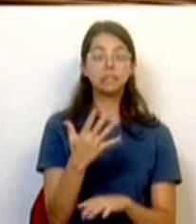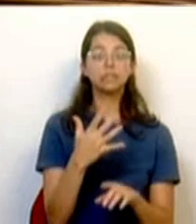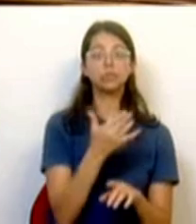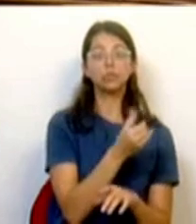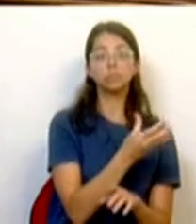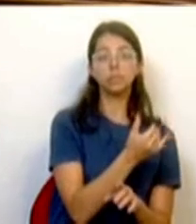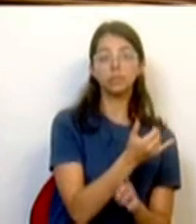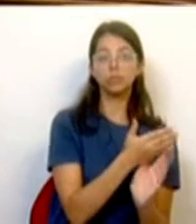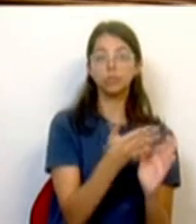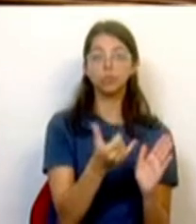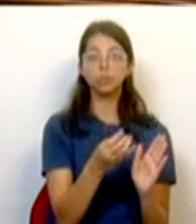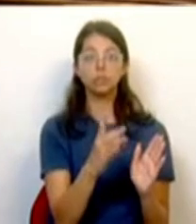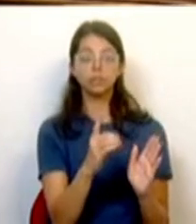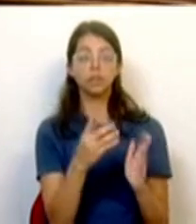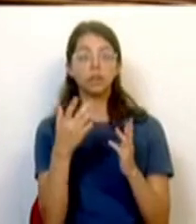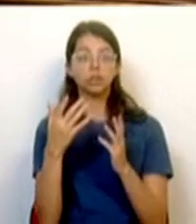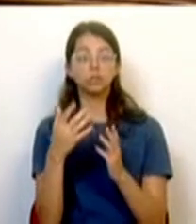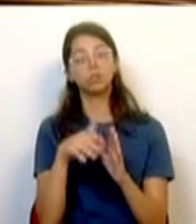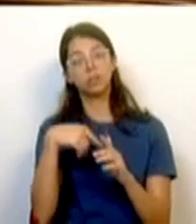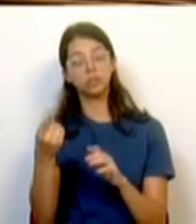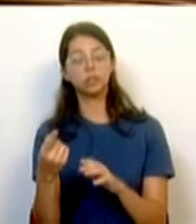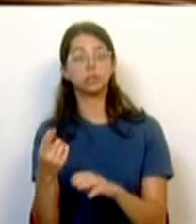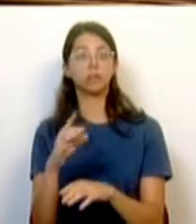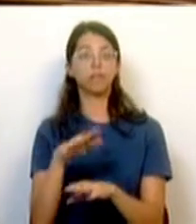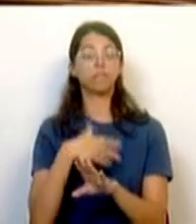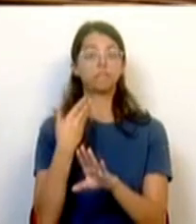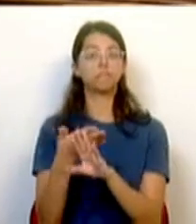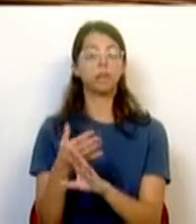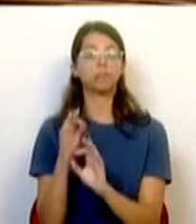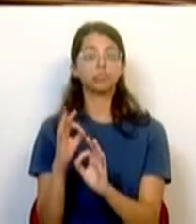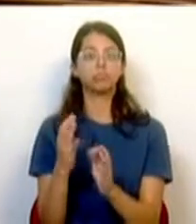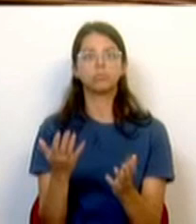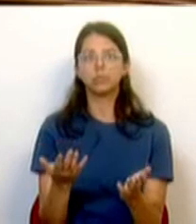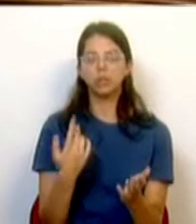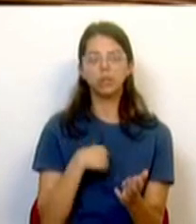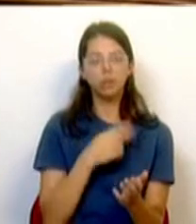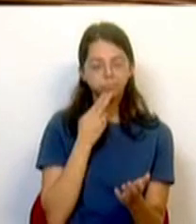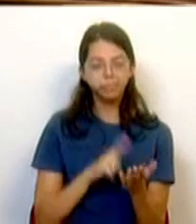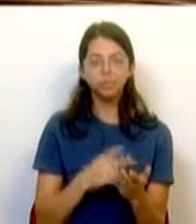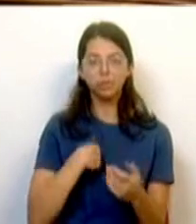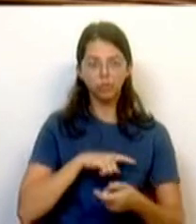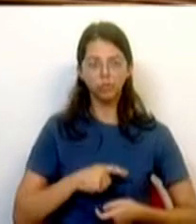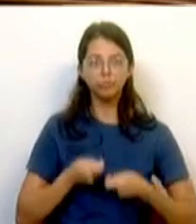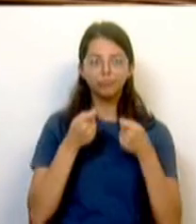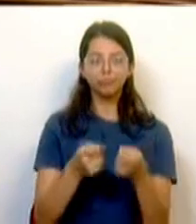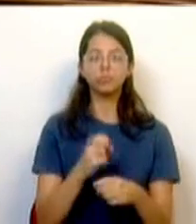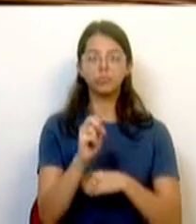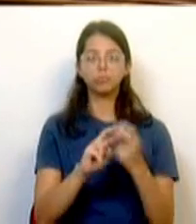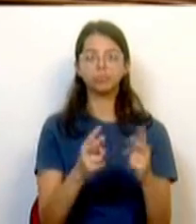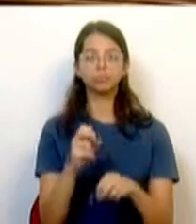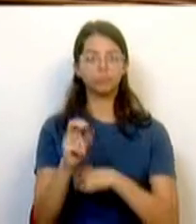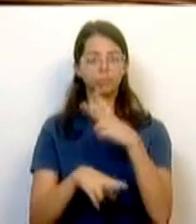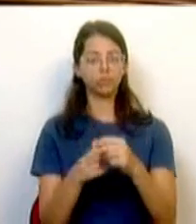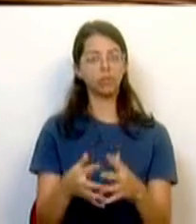2012 a 2016, apenas com 61 milhões de euros. É ou não é verdade que estamos a investir na modernização das nossas